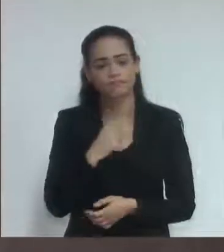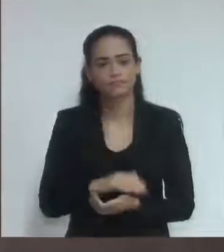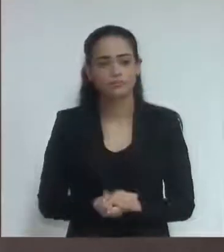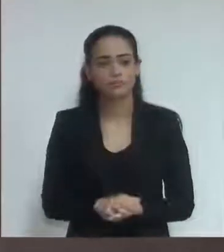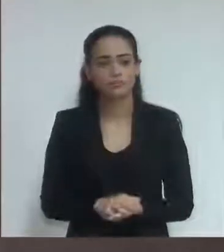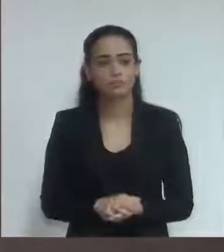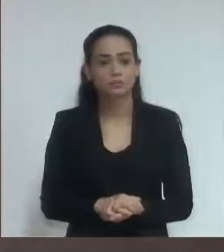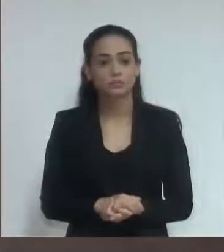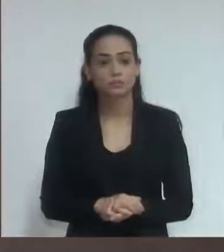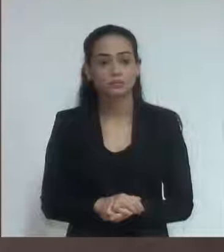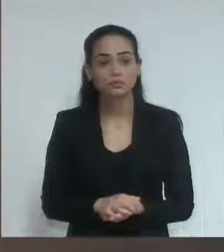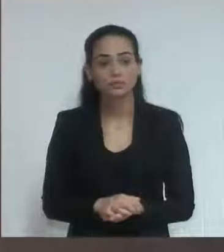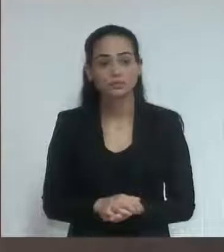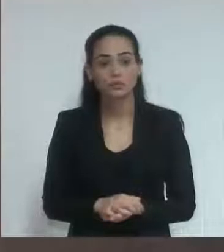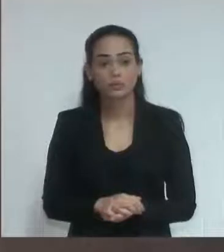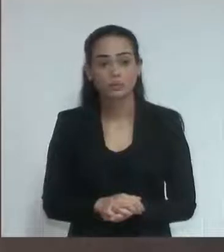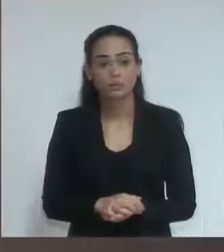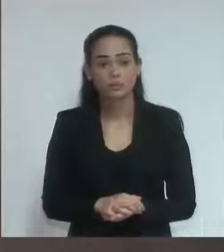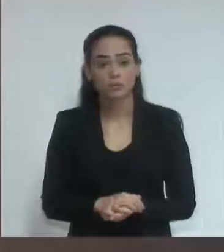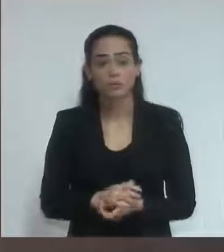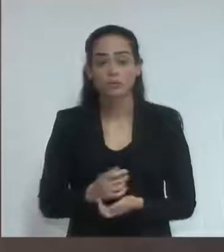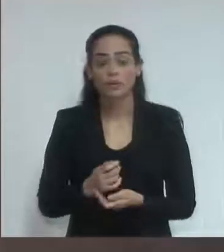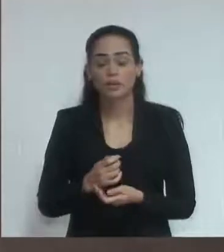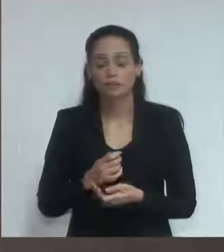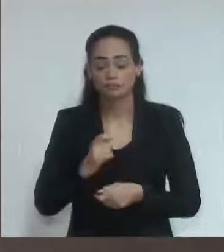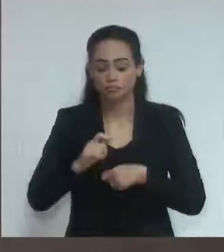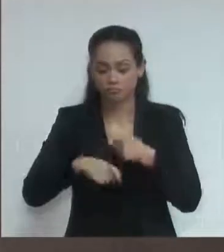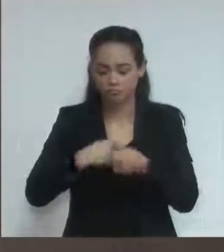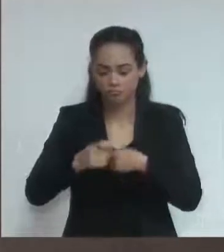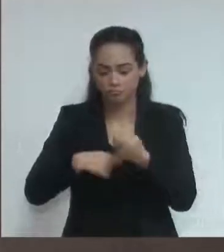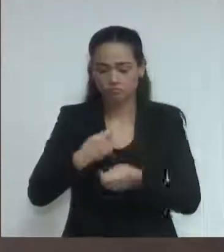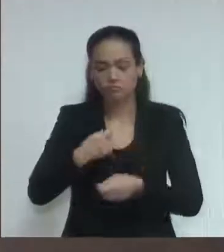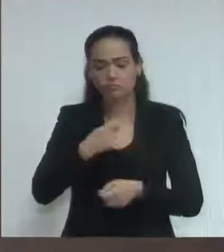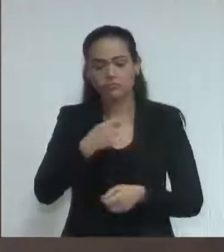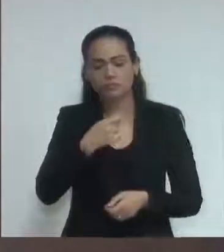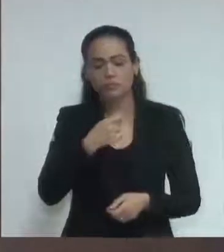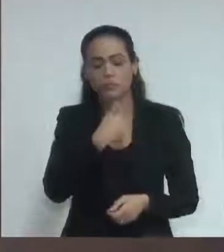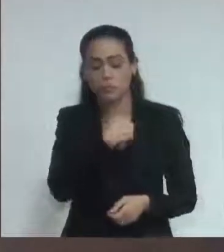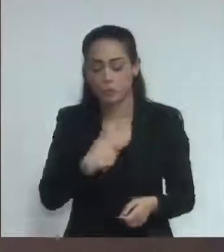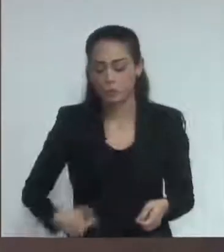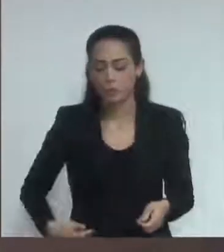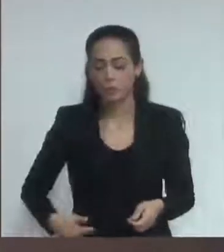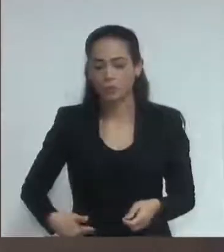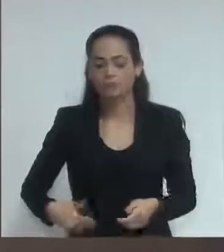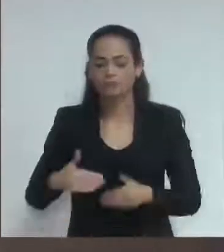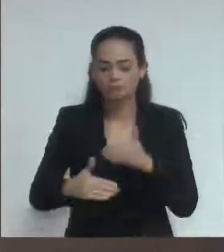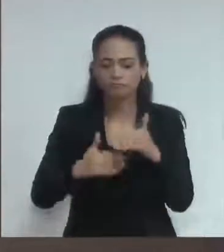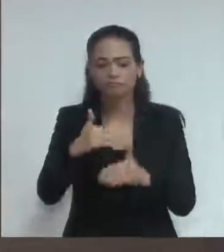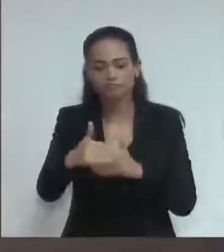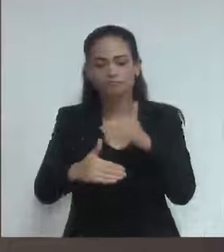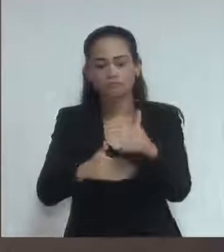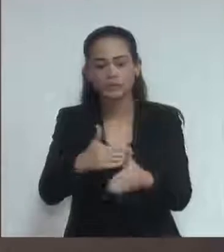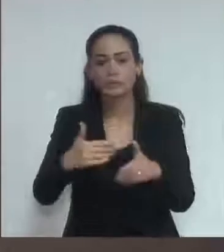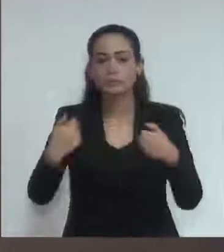Para que uma administração pública ela caminhe, é preciso sempre ter seriedade,